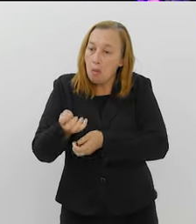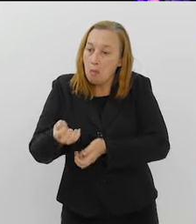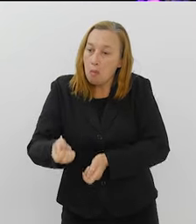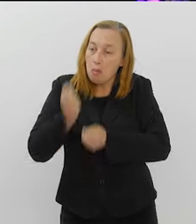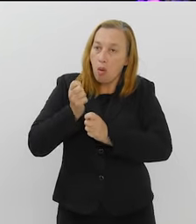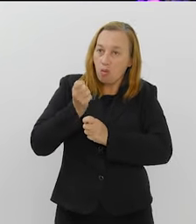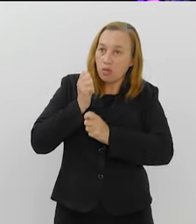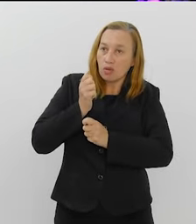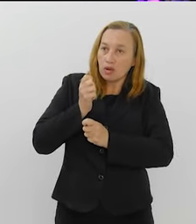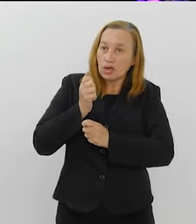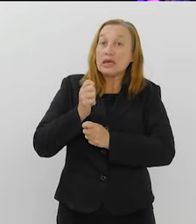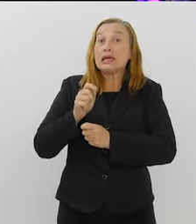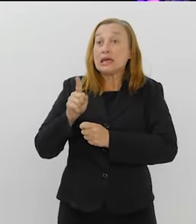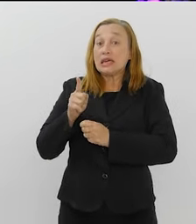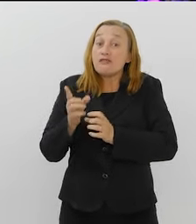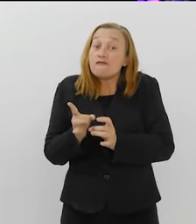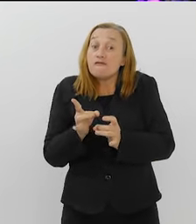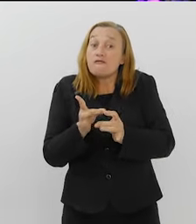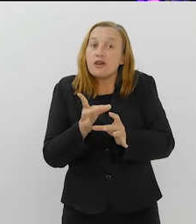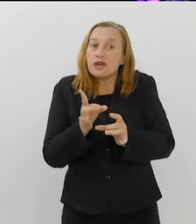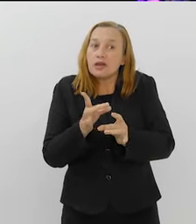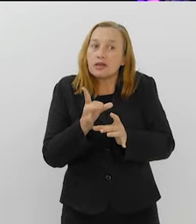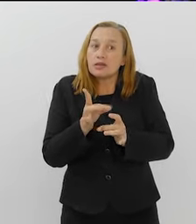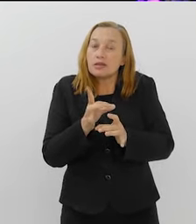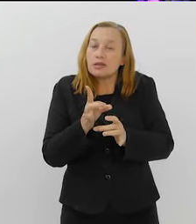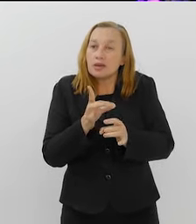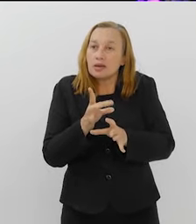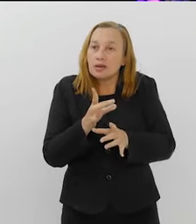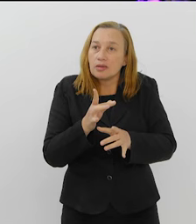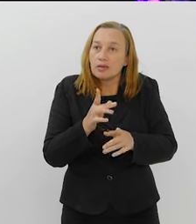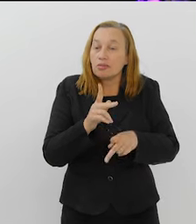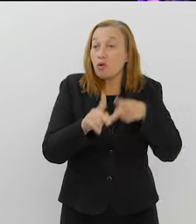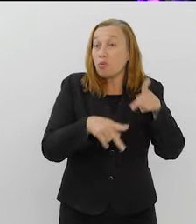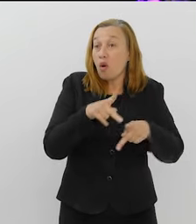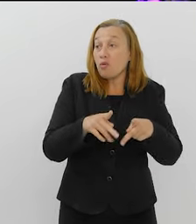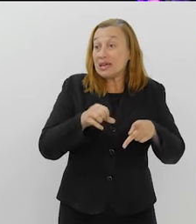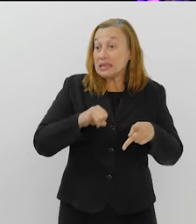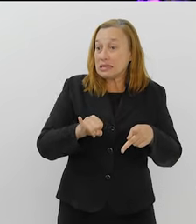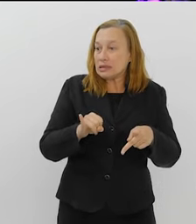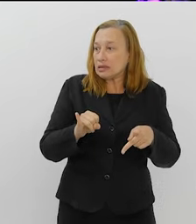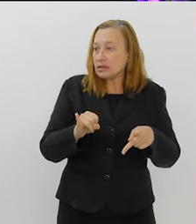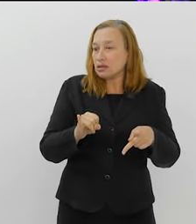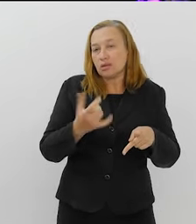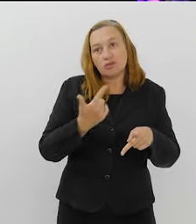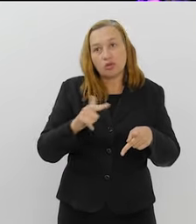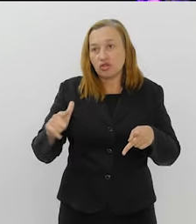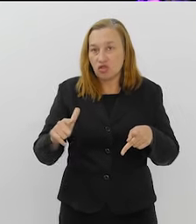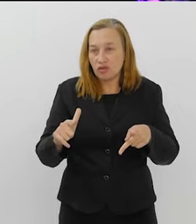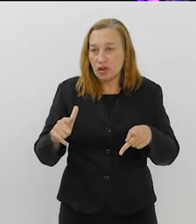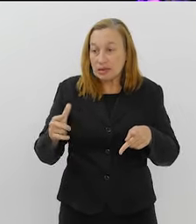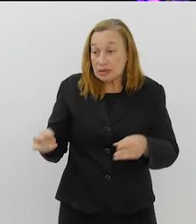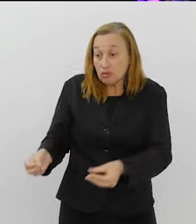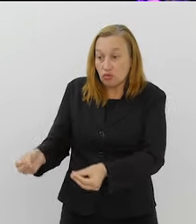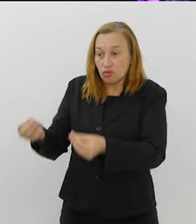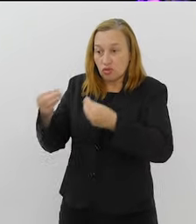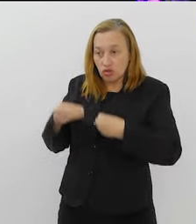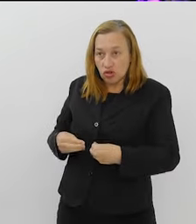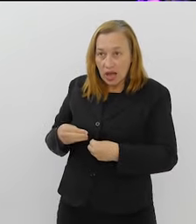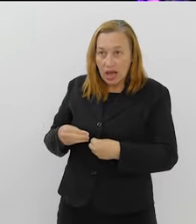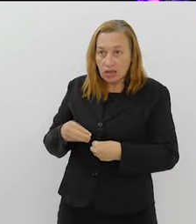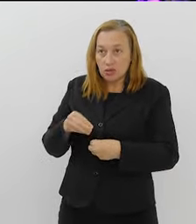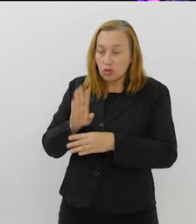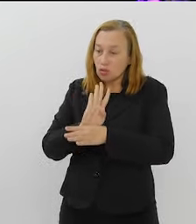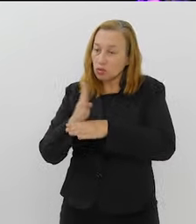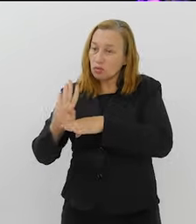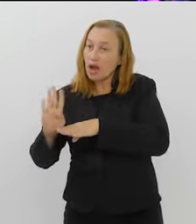vendem o pescado para a população. Então, se nós não tivéssemos adquirido esses tubarões cação-frango deles, eles